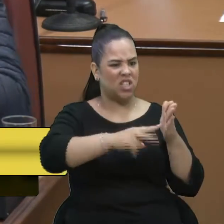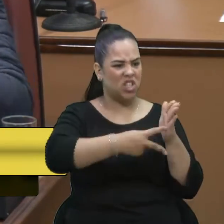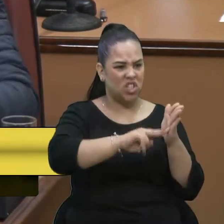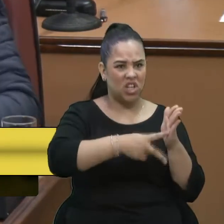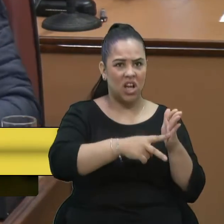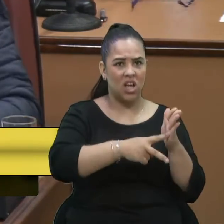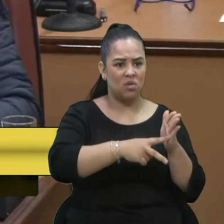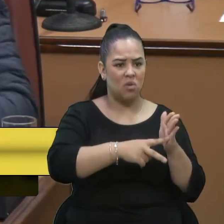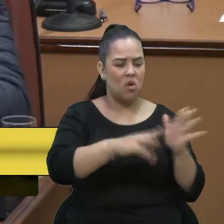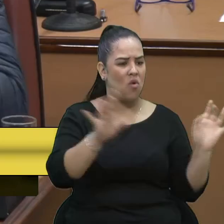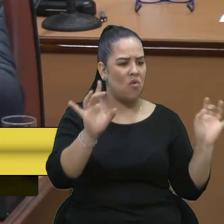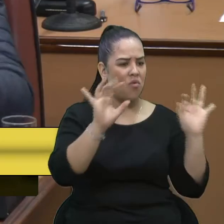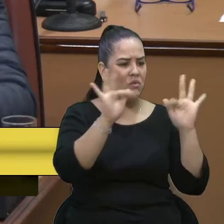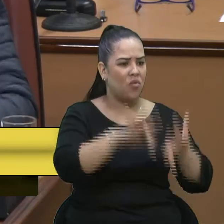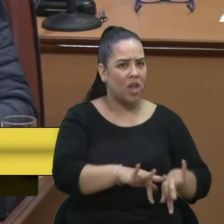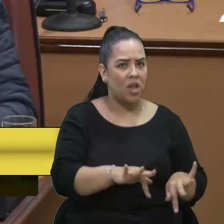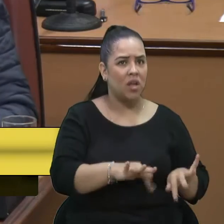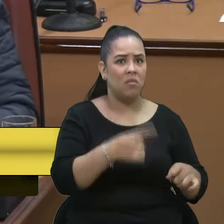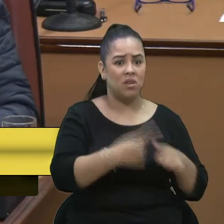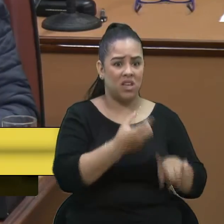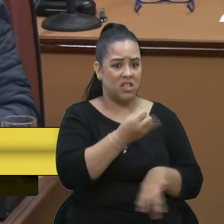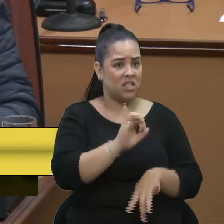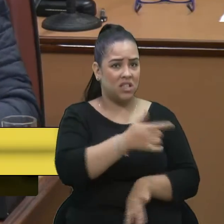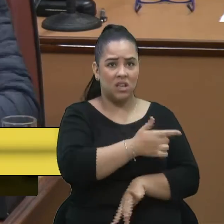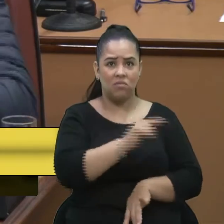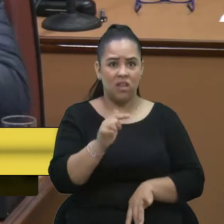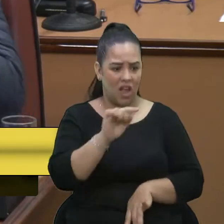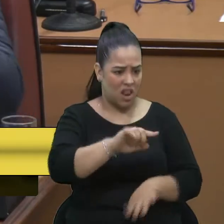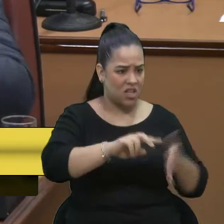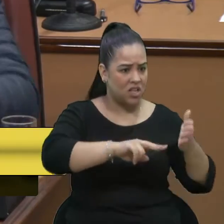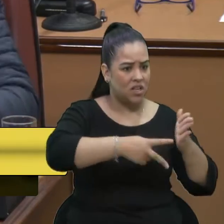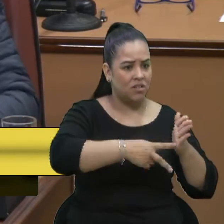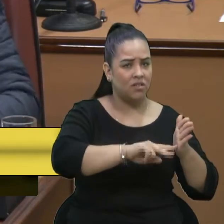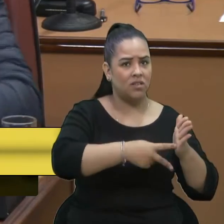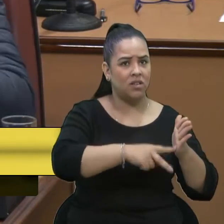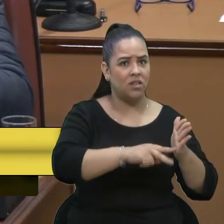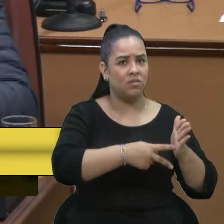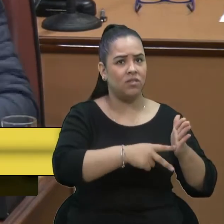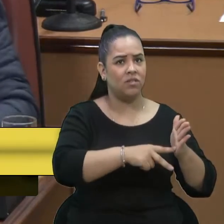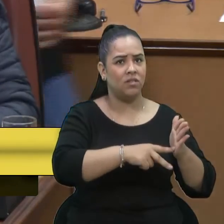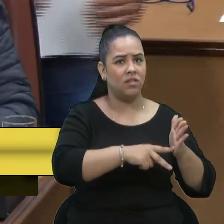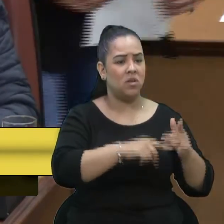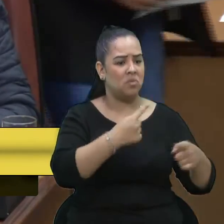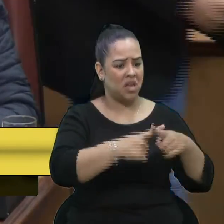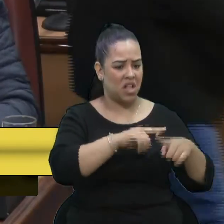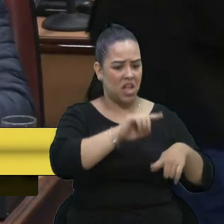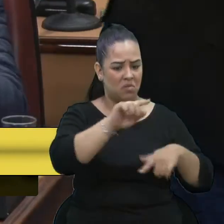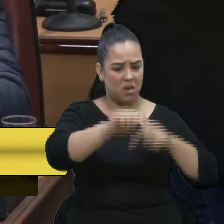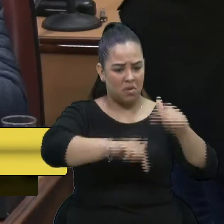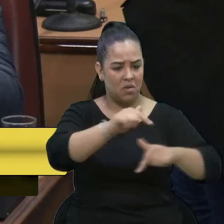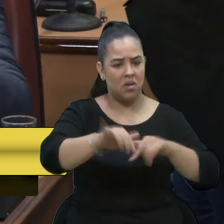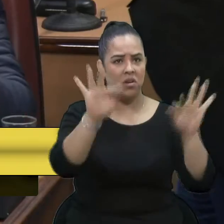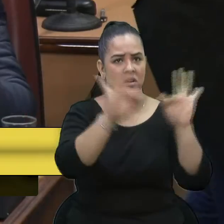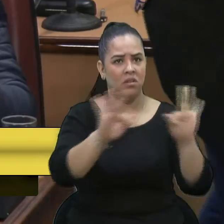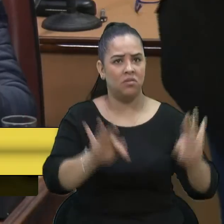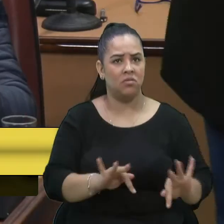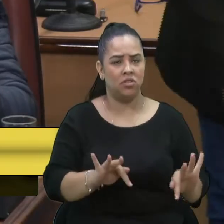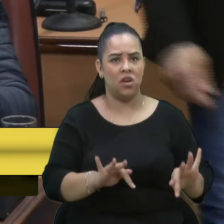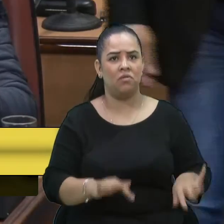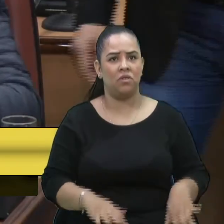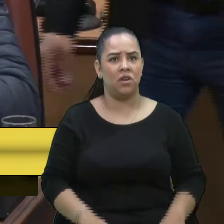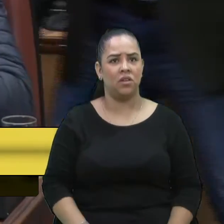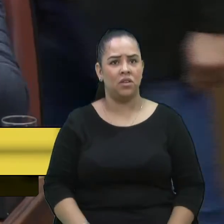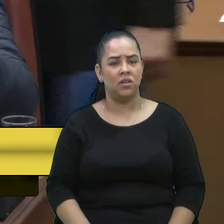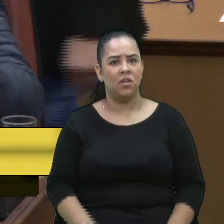não existir. Porque se não existisse, eu tenho certeza que os trabalhadores seriam muito mais felizes. O trabalhador só quer trabalhar.